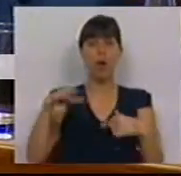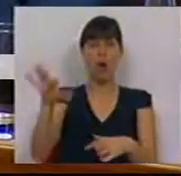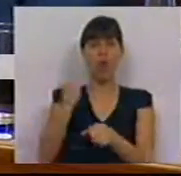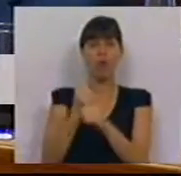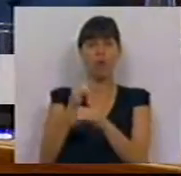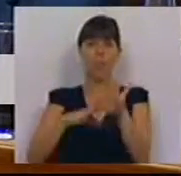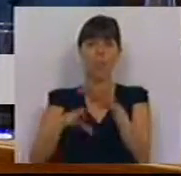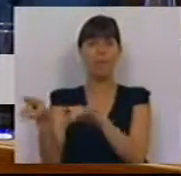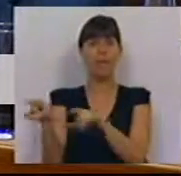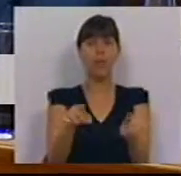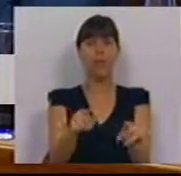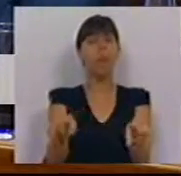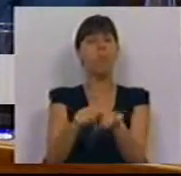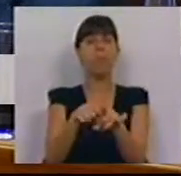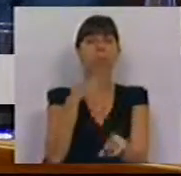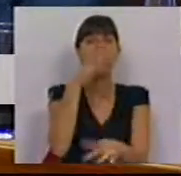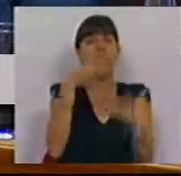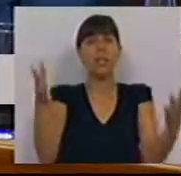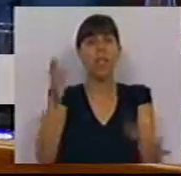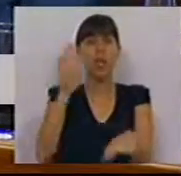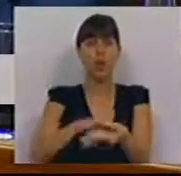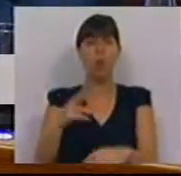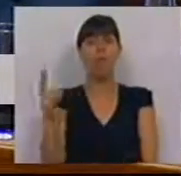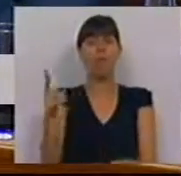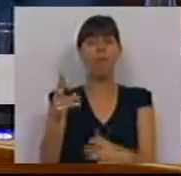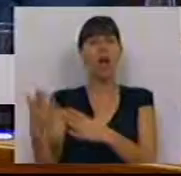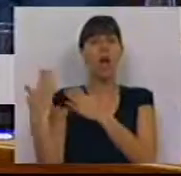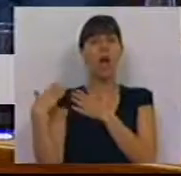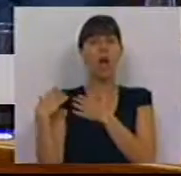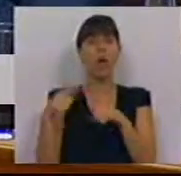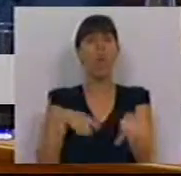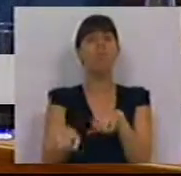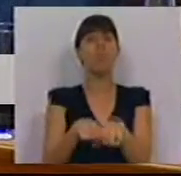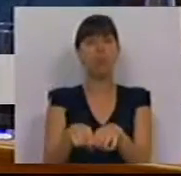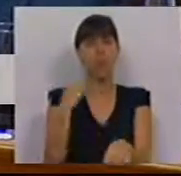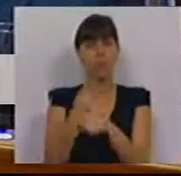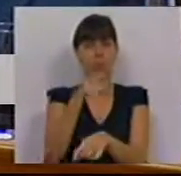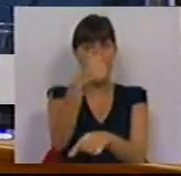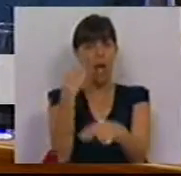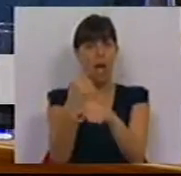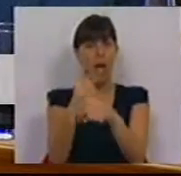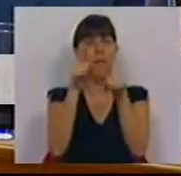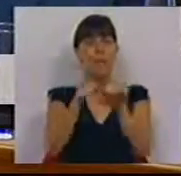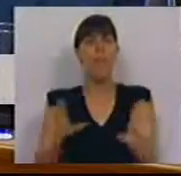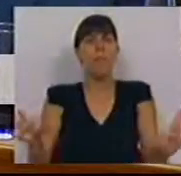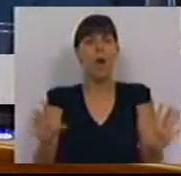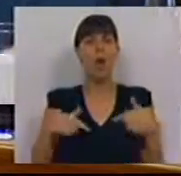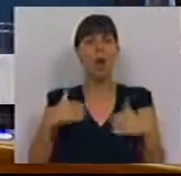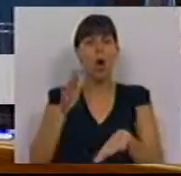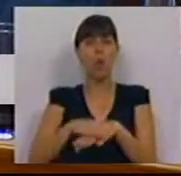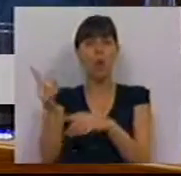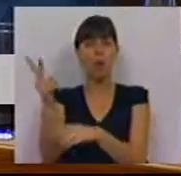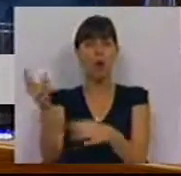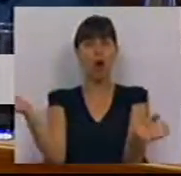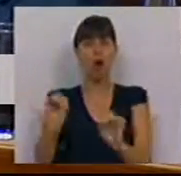para essas funções o que equivale a dizer que se a culpa fosse deles a responsabilidade política também era sua mas nem sequer a culpa